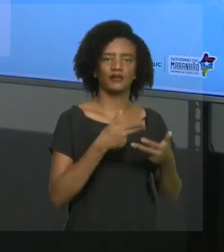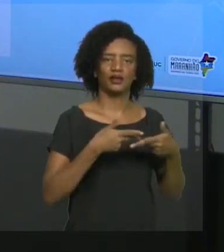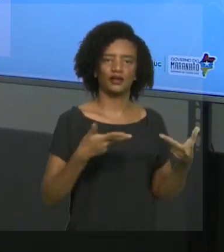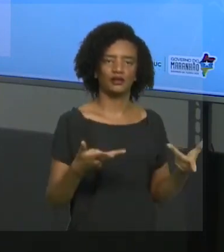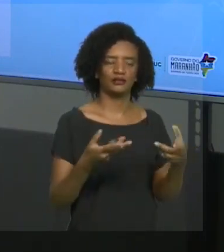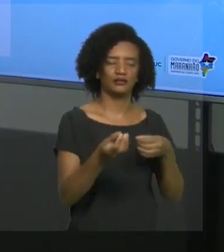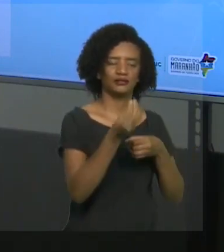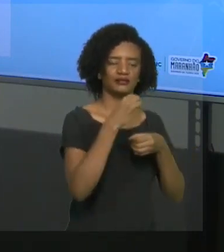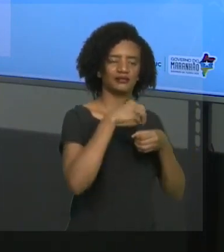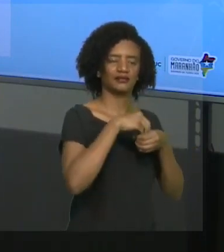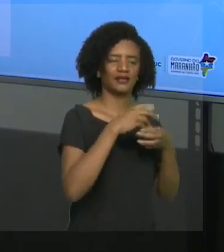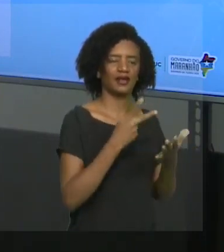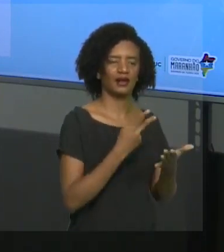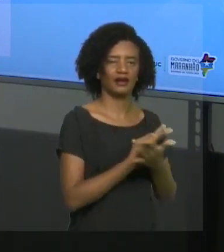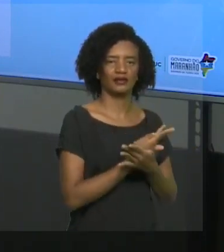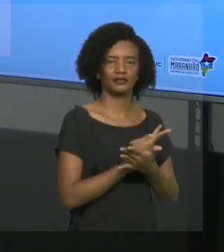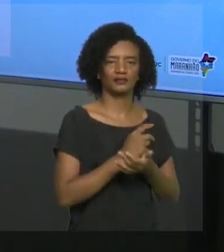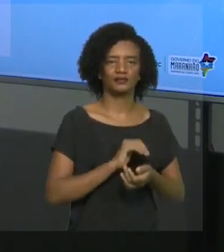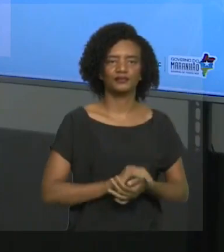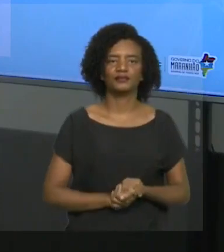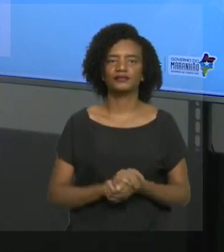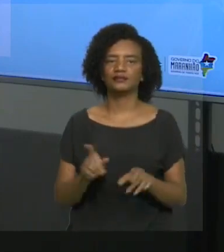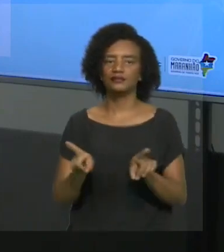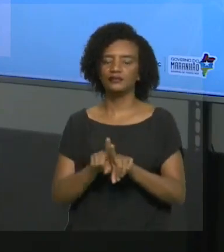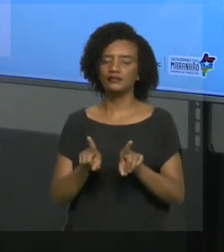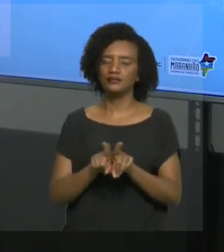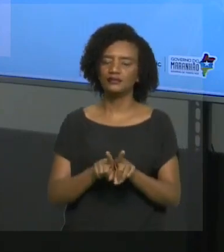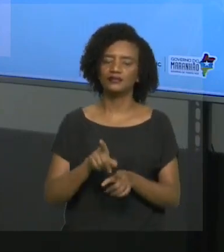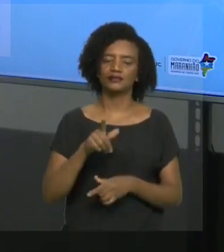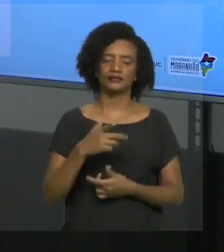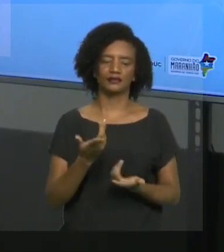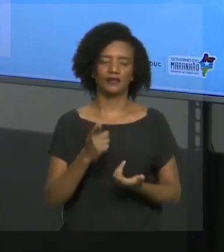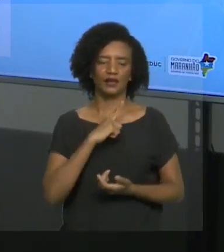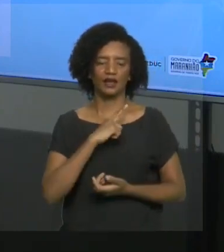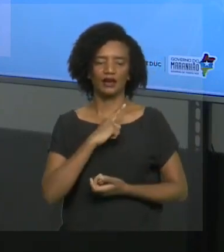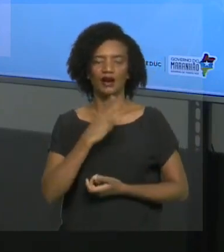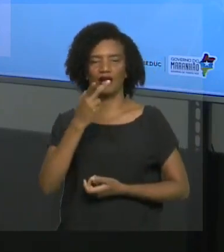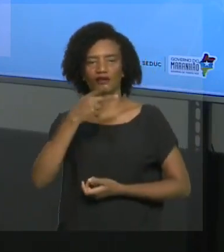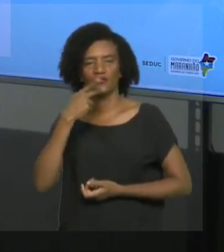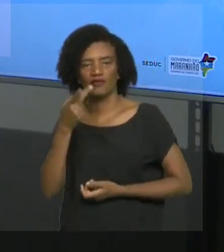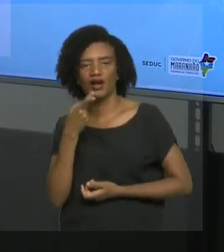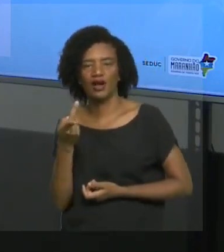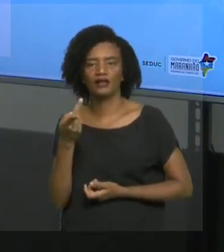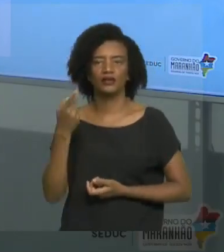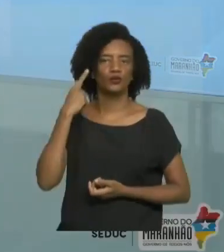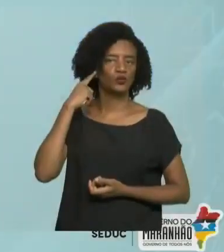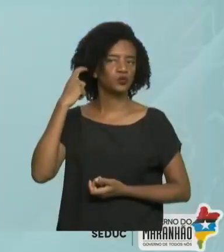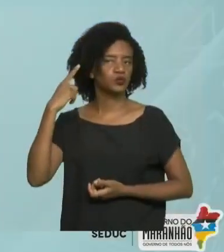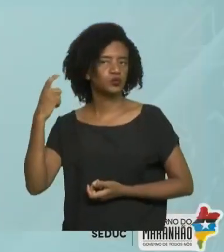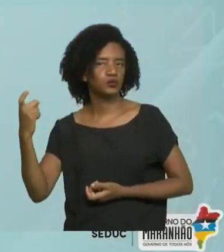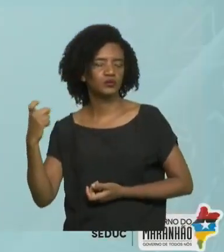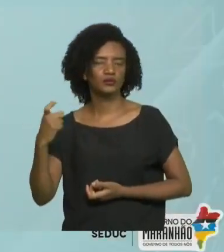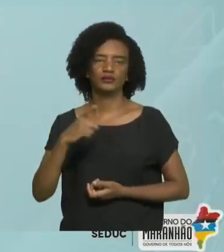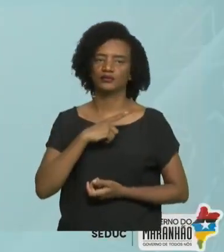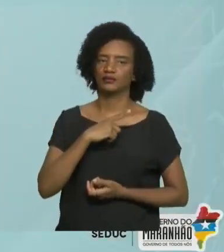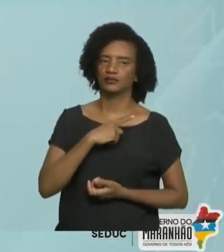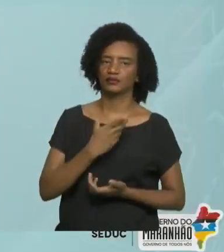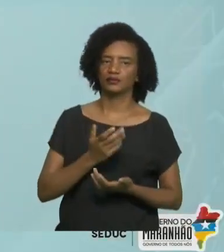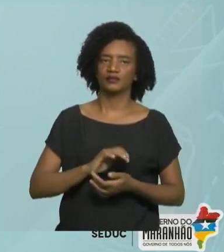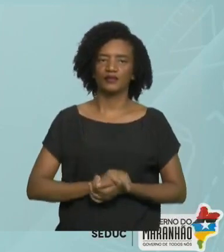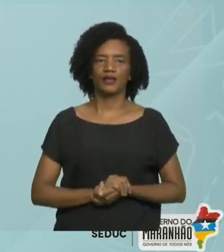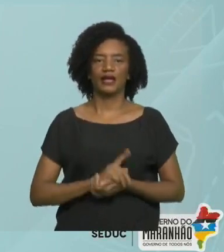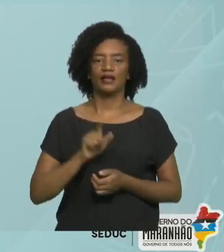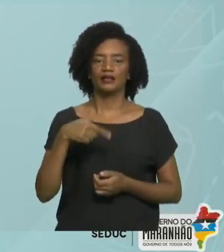emissão de som e a fala que nós temos. Logo em seguida, ele vai seguir por um tubo cartilaginoso chamado de traqueia.